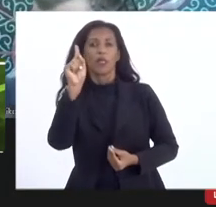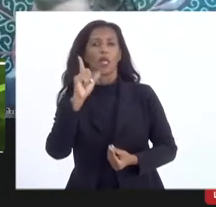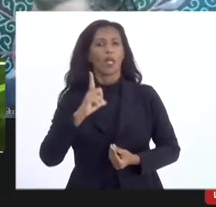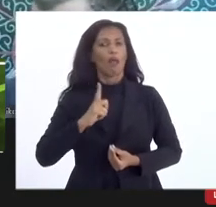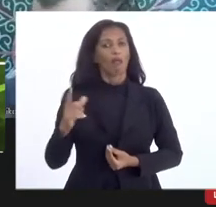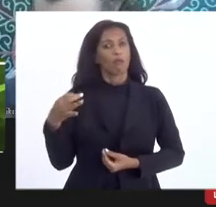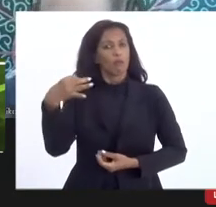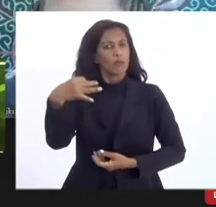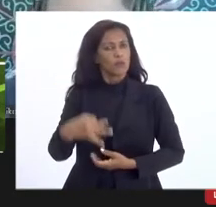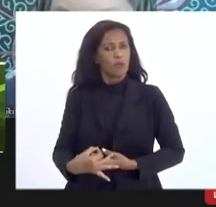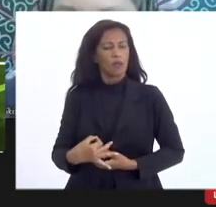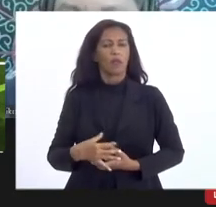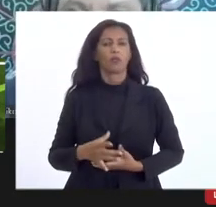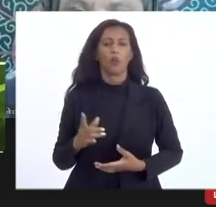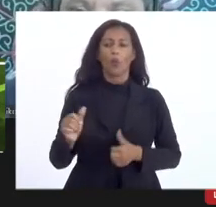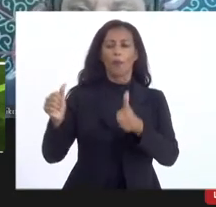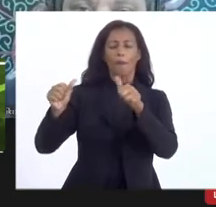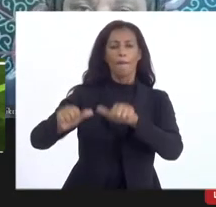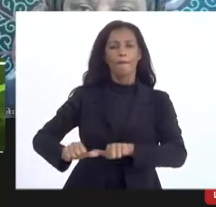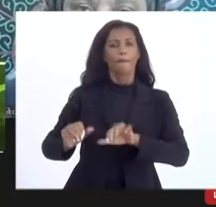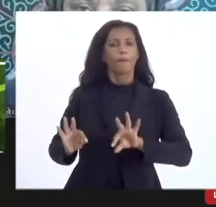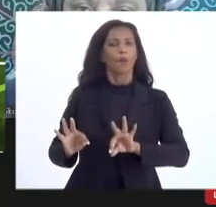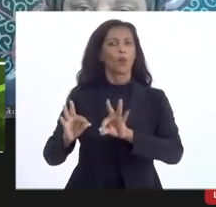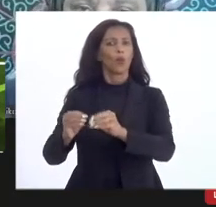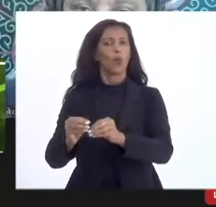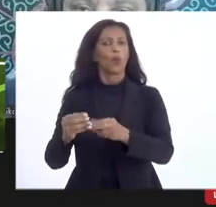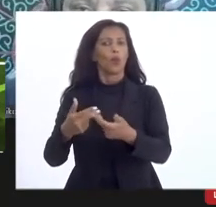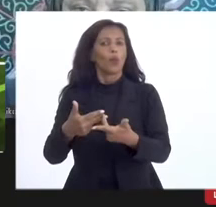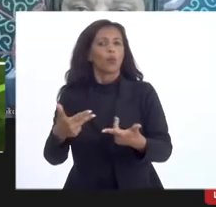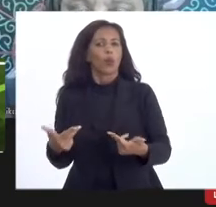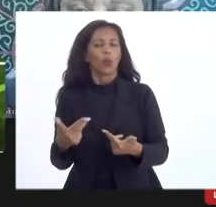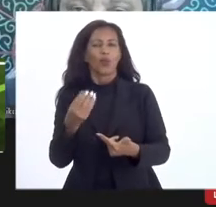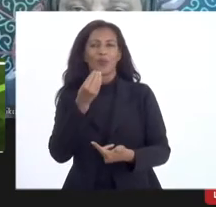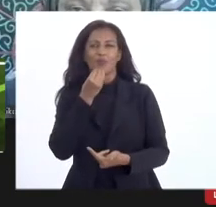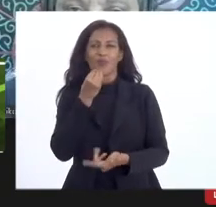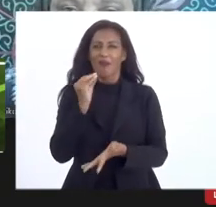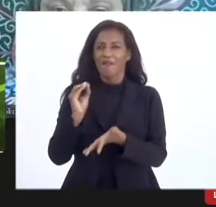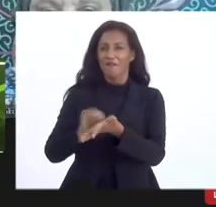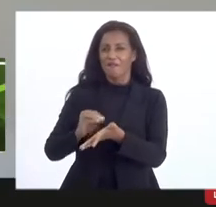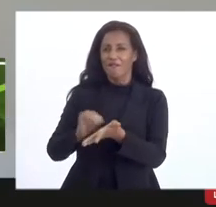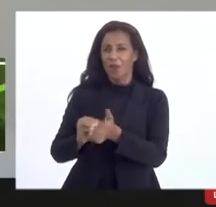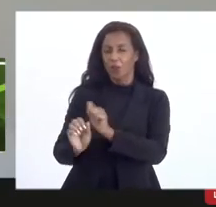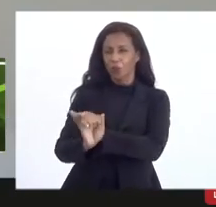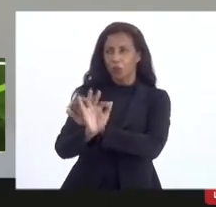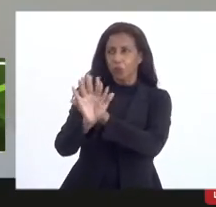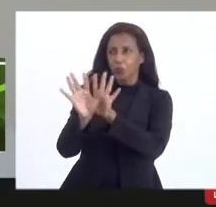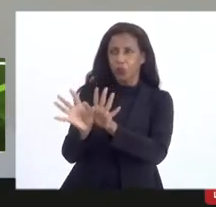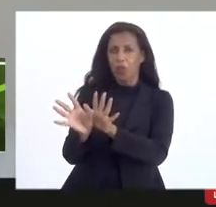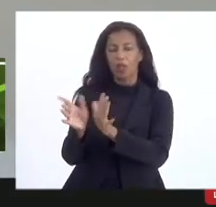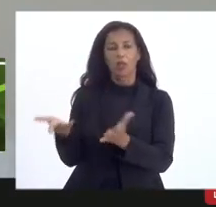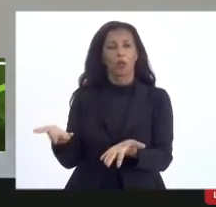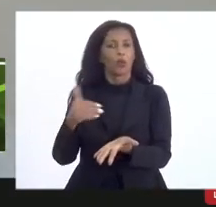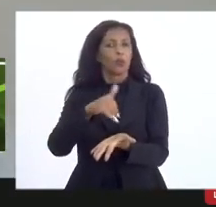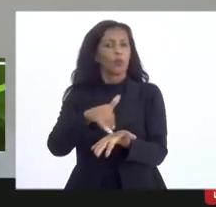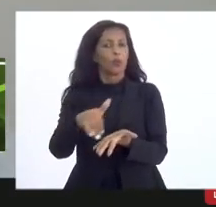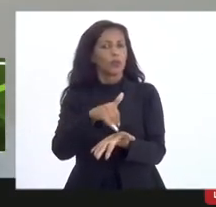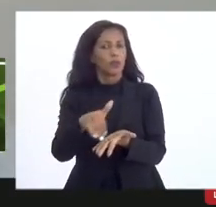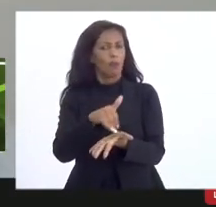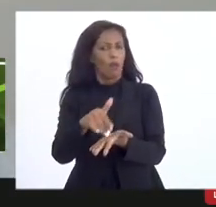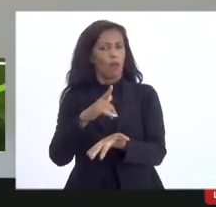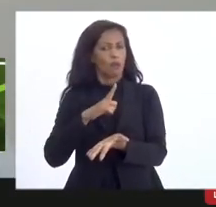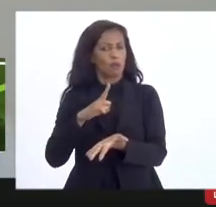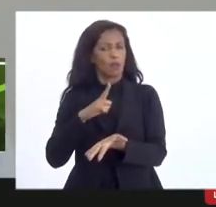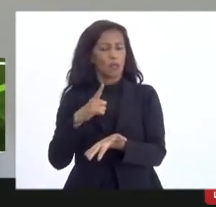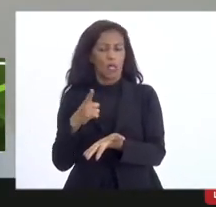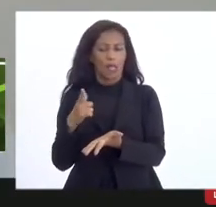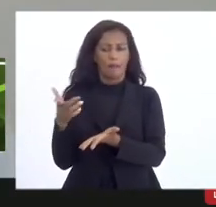estão certos o pior de tudo é quando a coisa não tá transparente então assim o trabalho que a secretaria primeira linha de defesa no